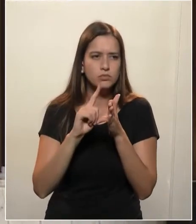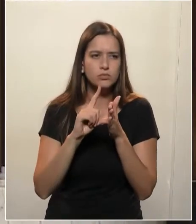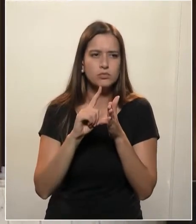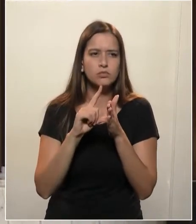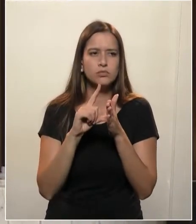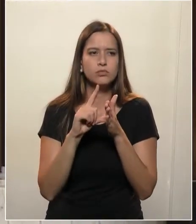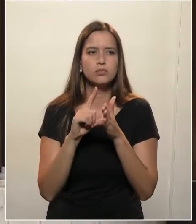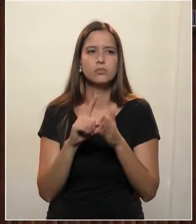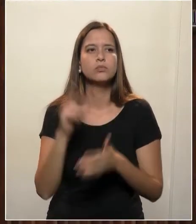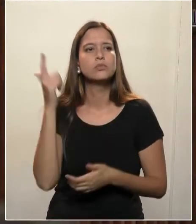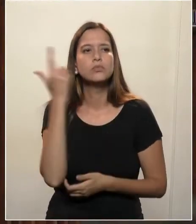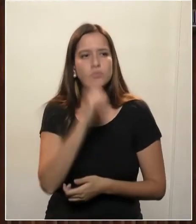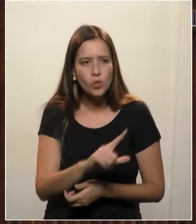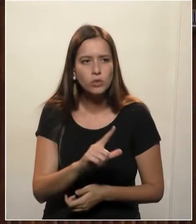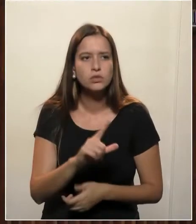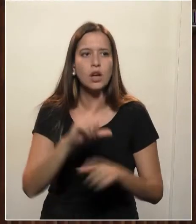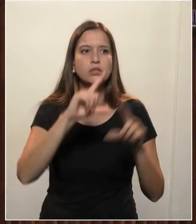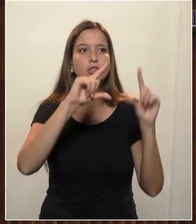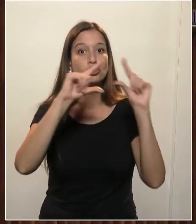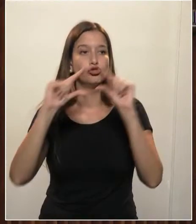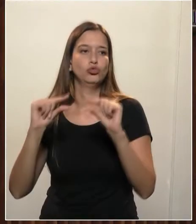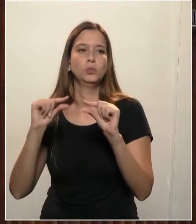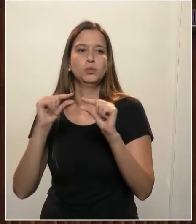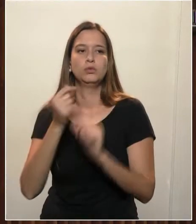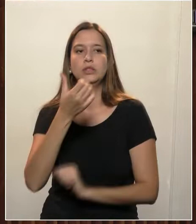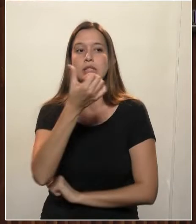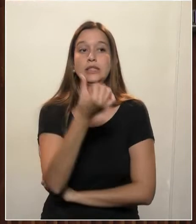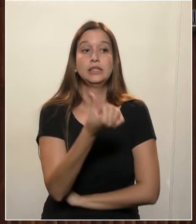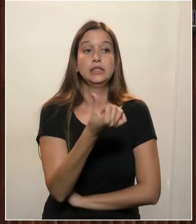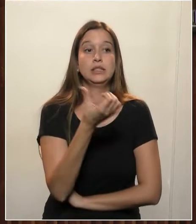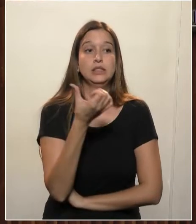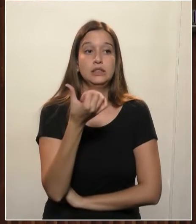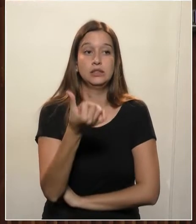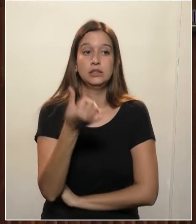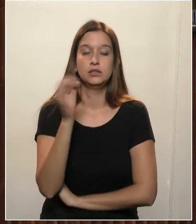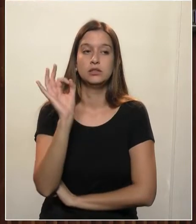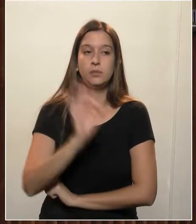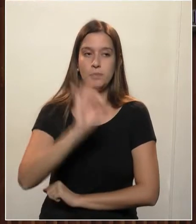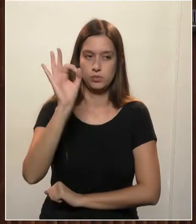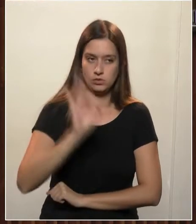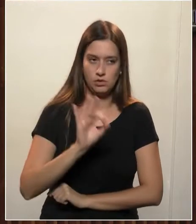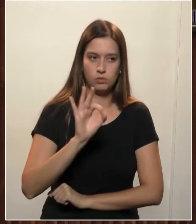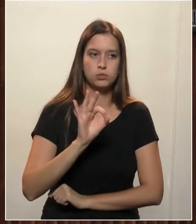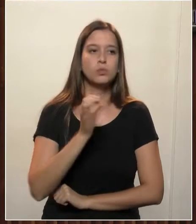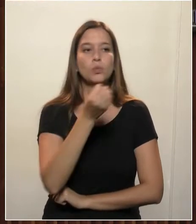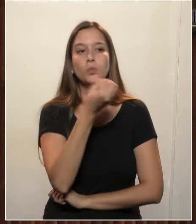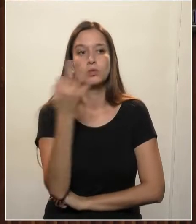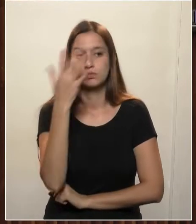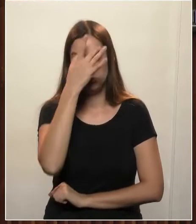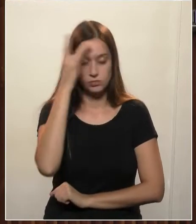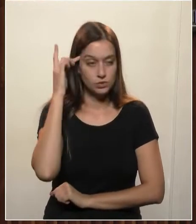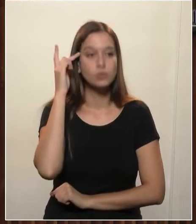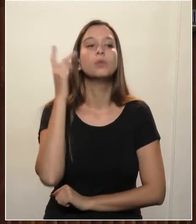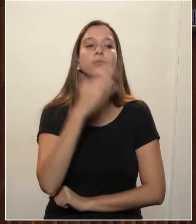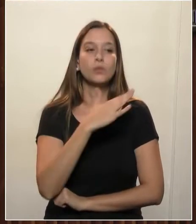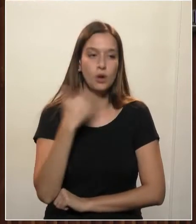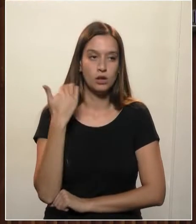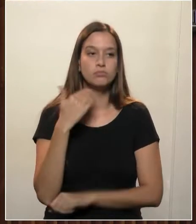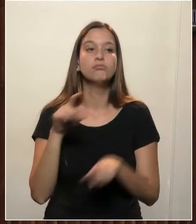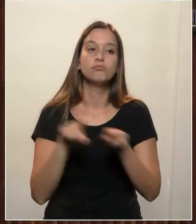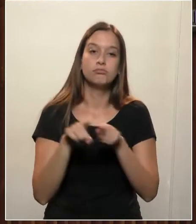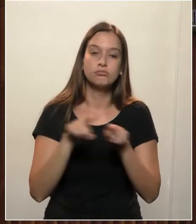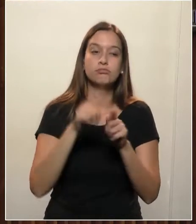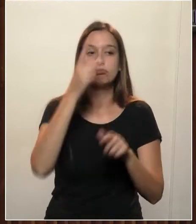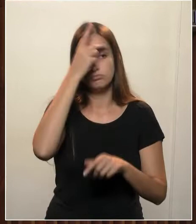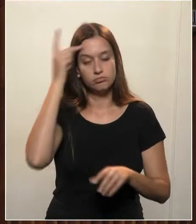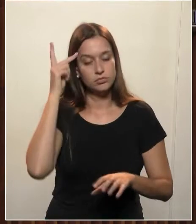eles teriam reduzido 66% o número de casos e o número de óbitos. Se tivessem sido tomadas com